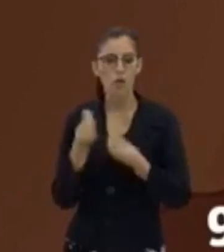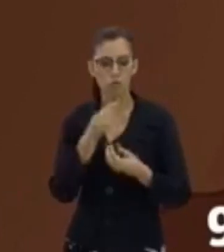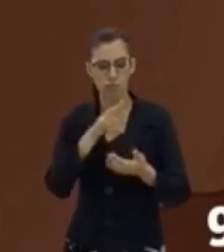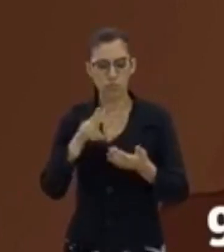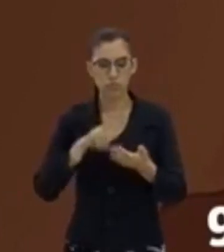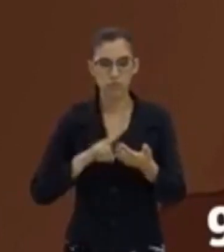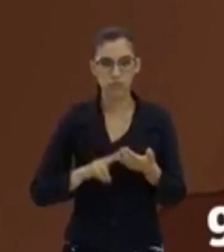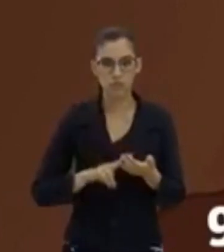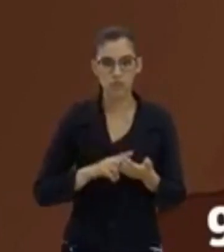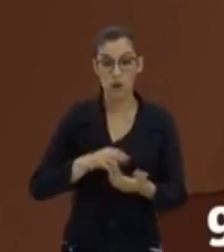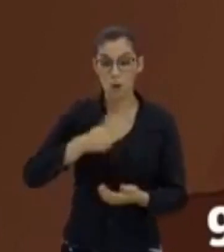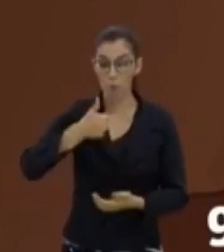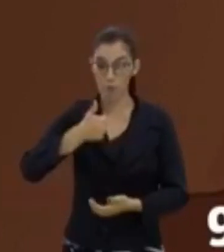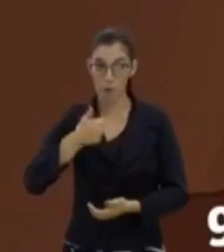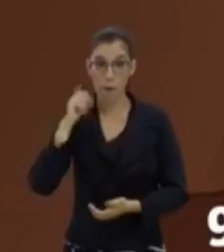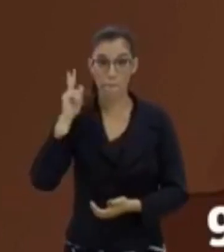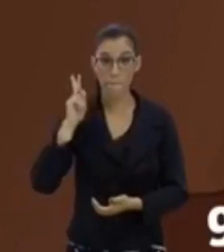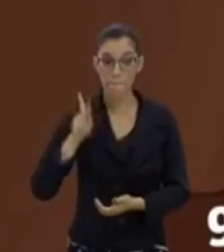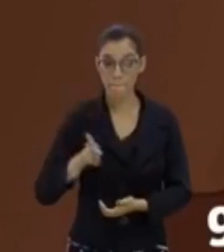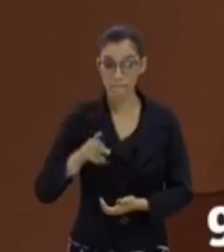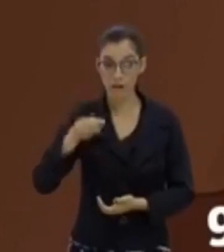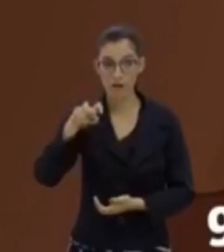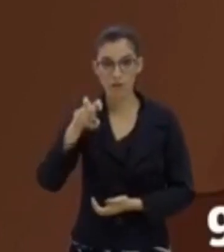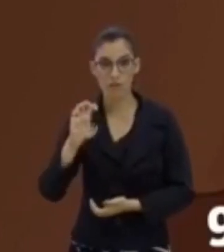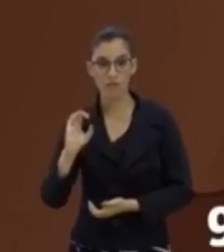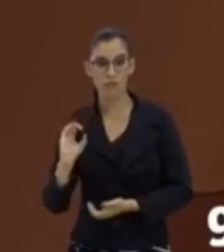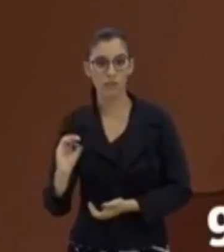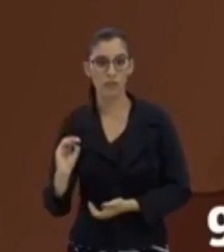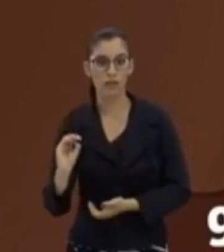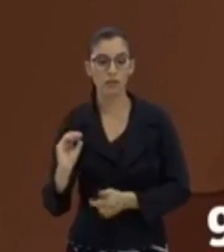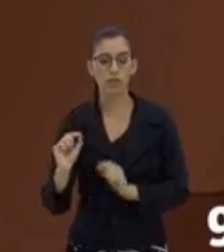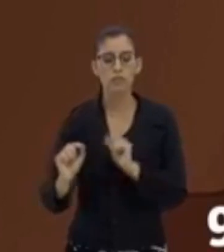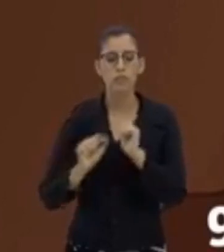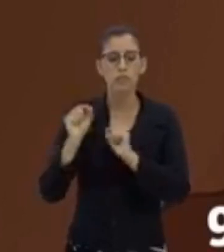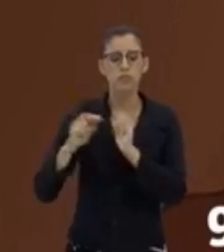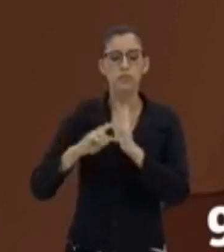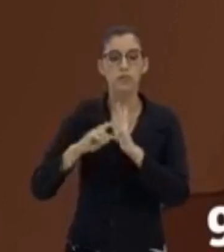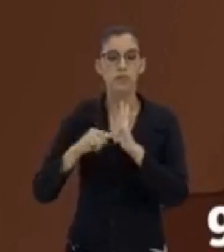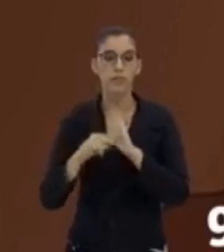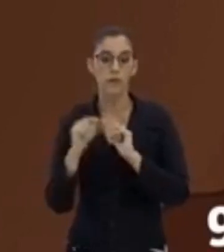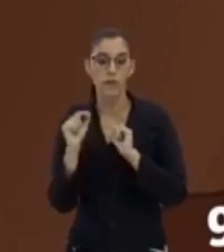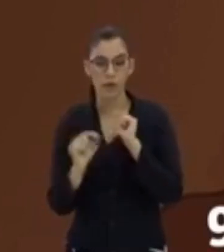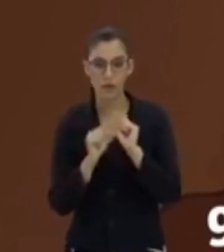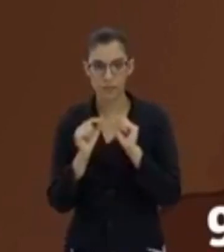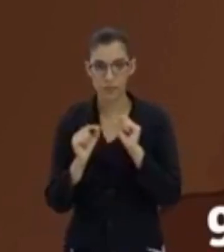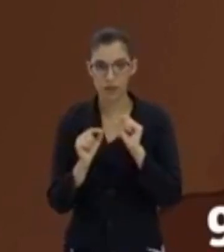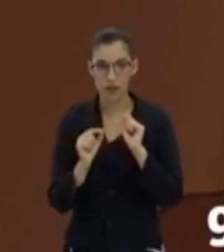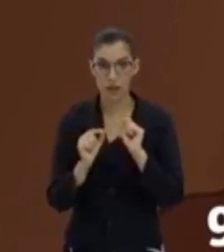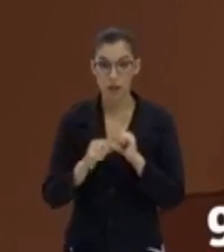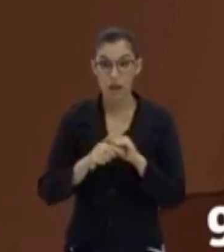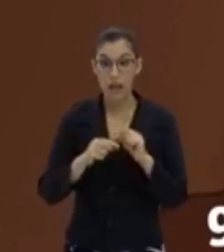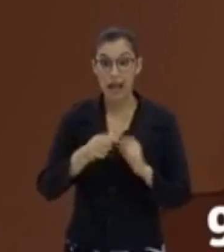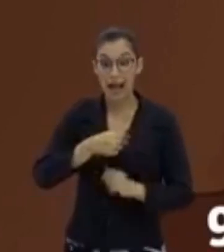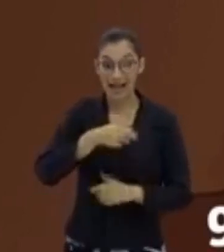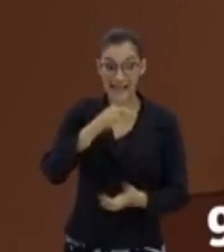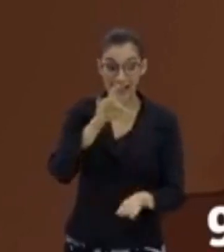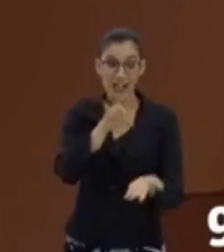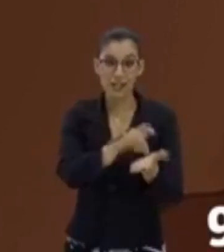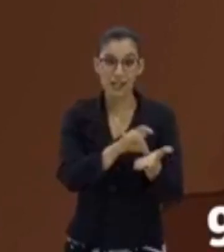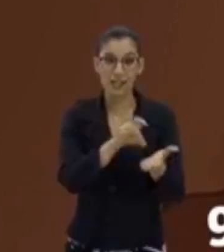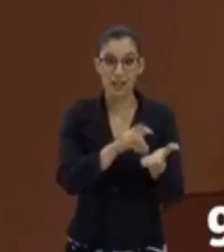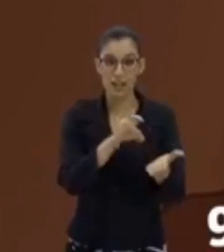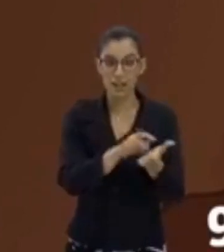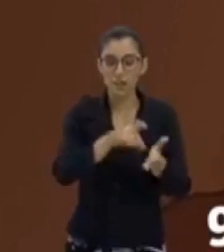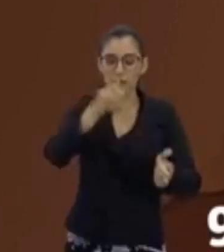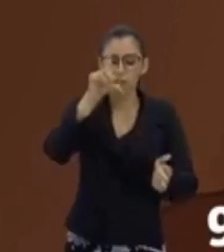daqui? Um para cinquenta. Isso quer dizer que aquela realidade foi reduzida cinquenta vezes.